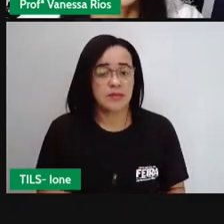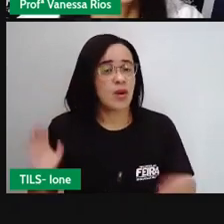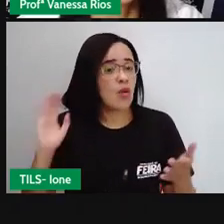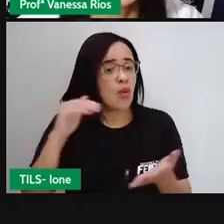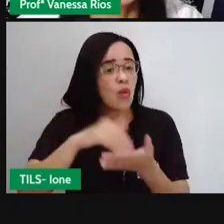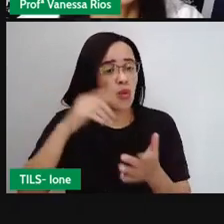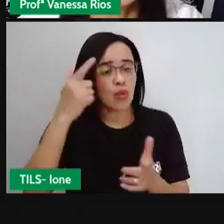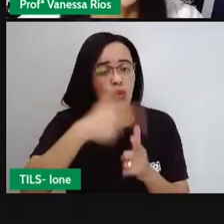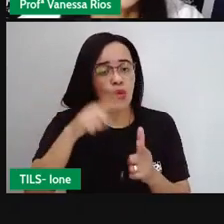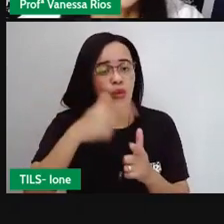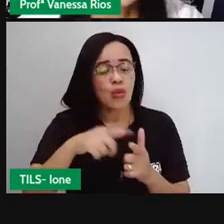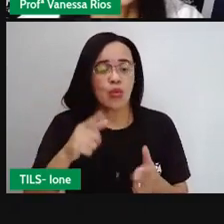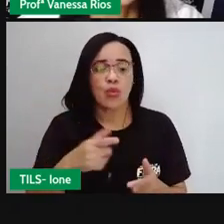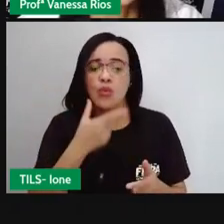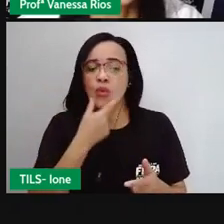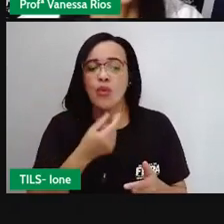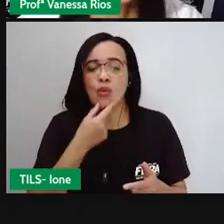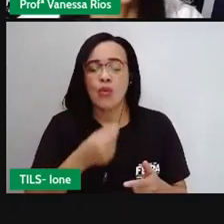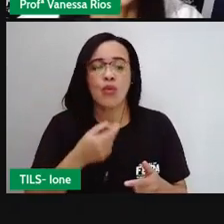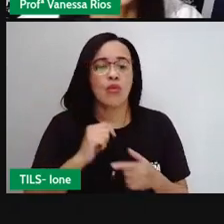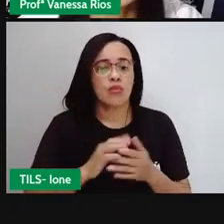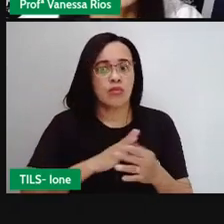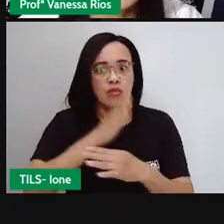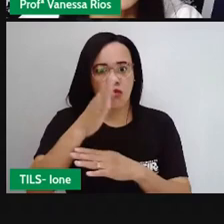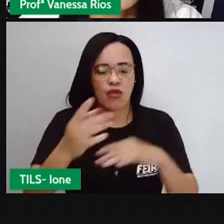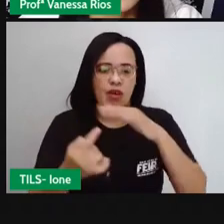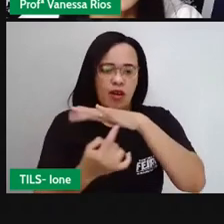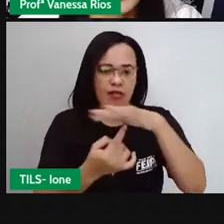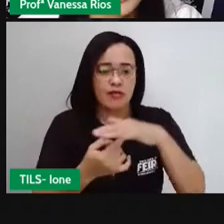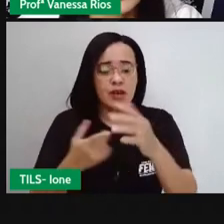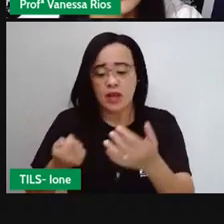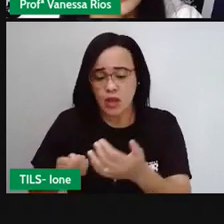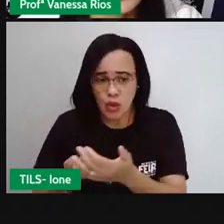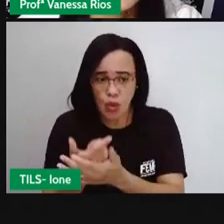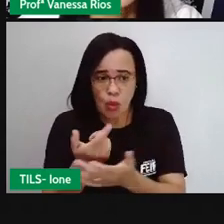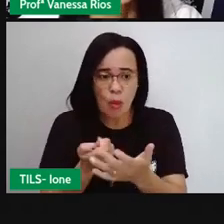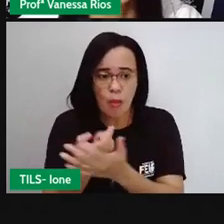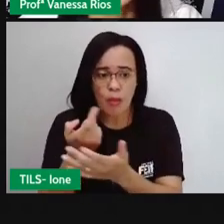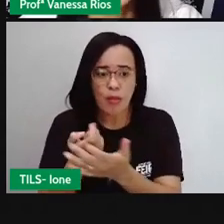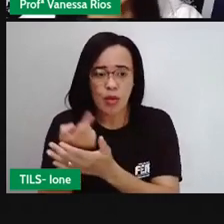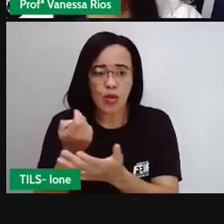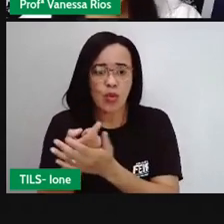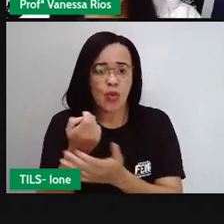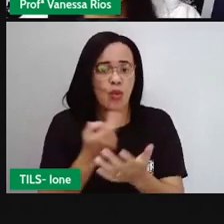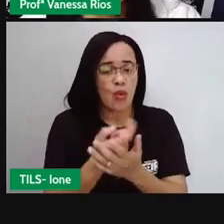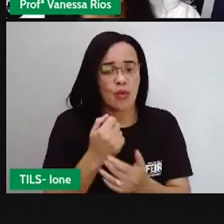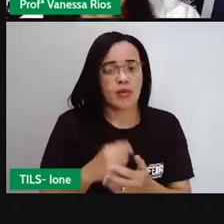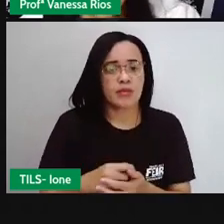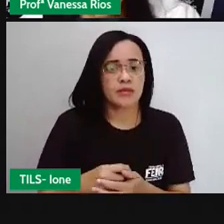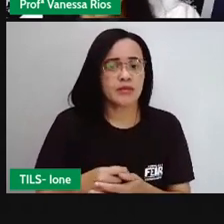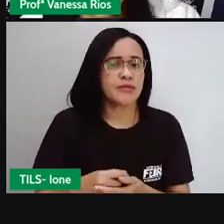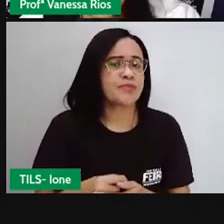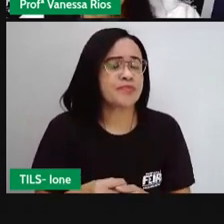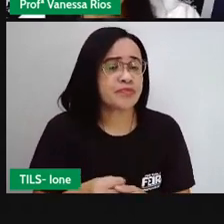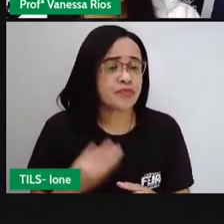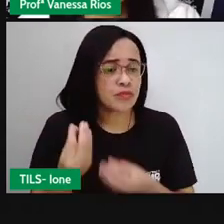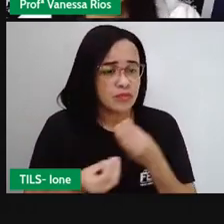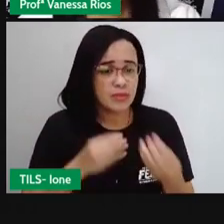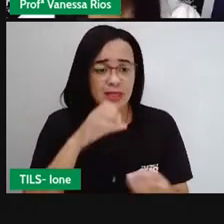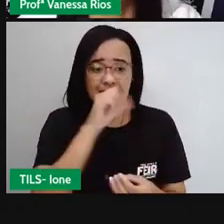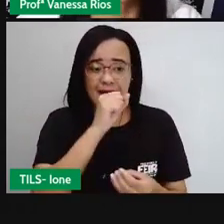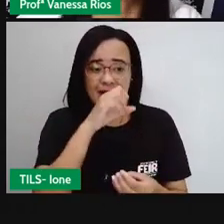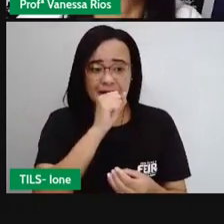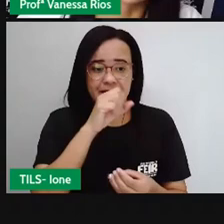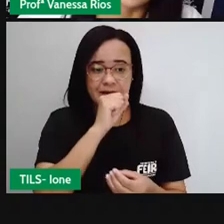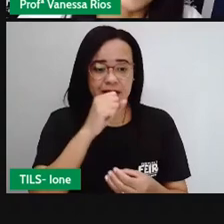Pedro foi à feira e comprou uma centena e meia de laranjas deu quarenta laranjas para Lucas e